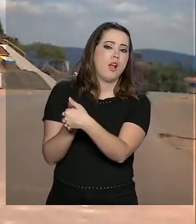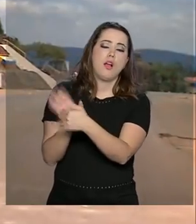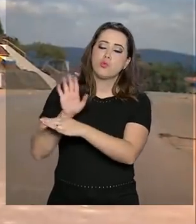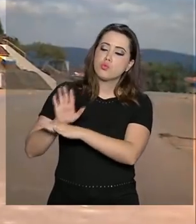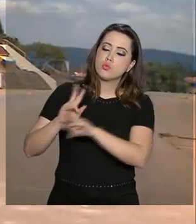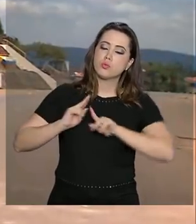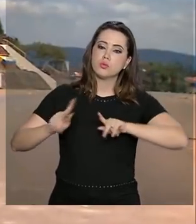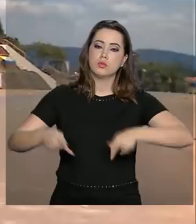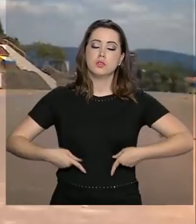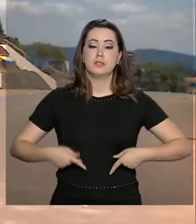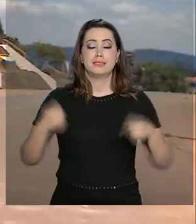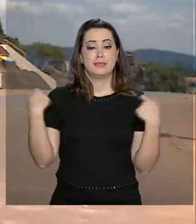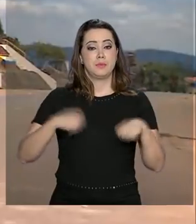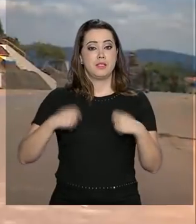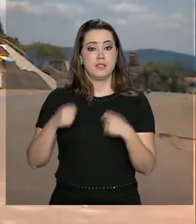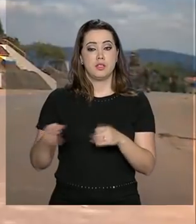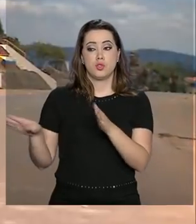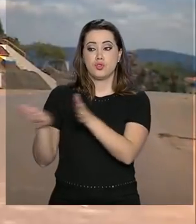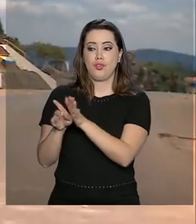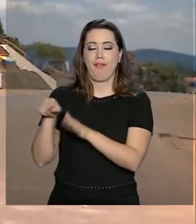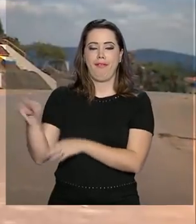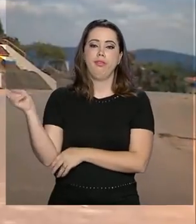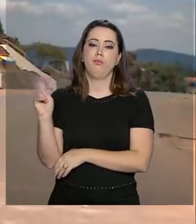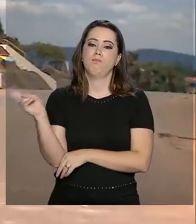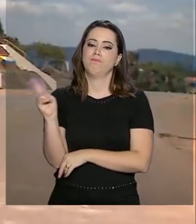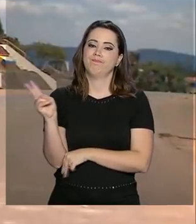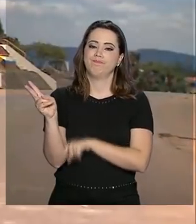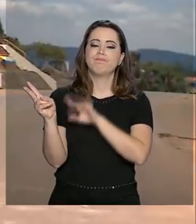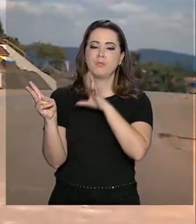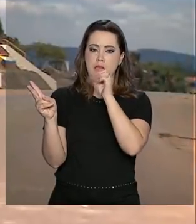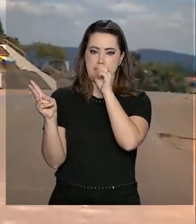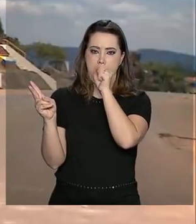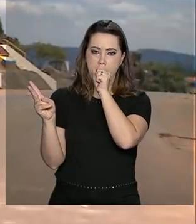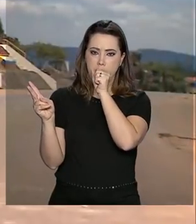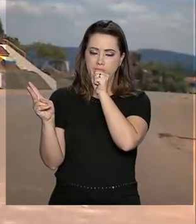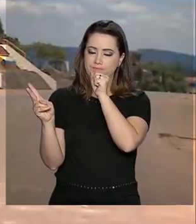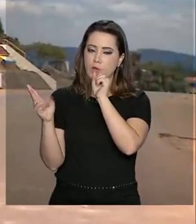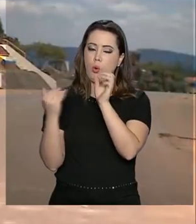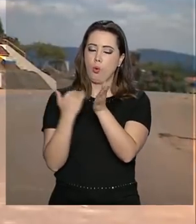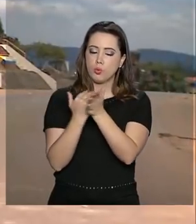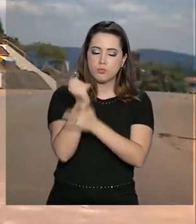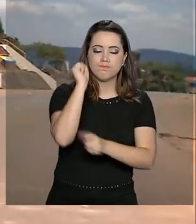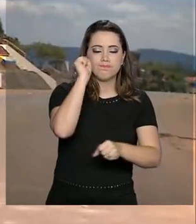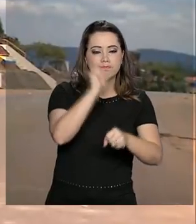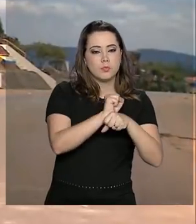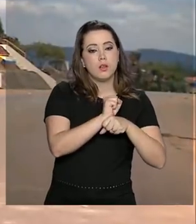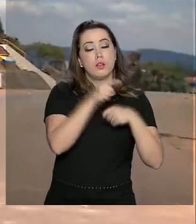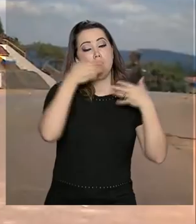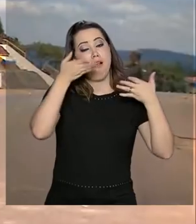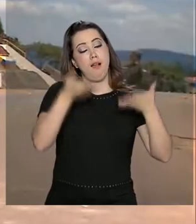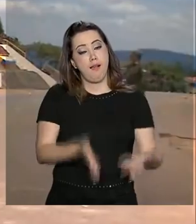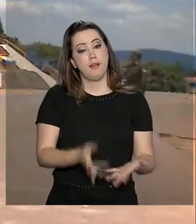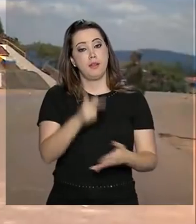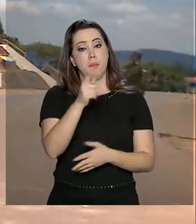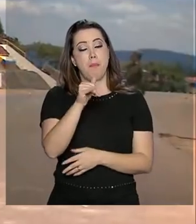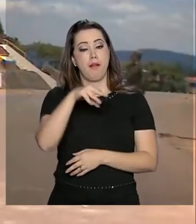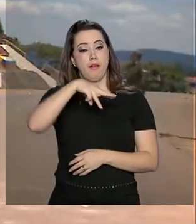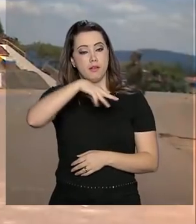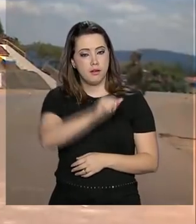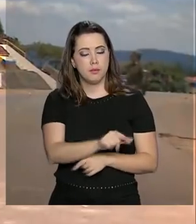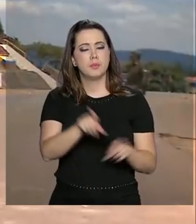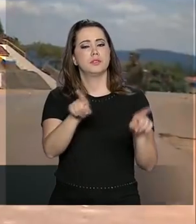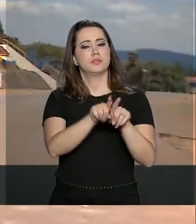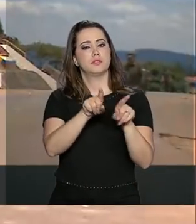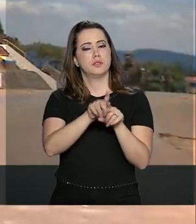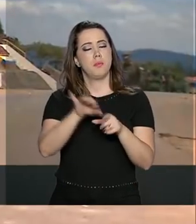ajuda humanitária que deveria chegar ao país vizinho no último sábado, permanece estocada pelo Exército Brasileiro aqui em Pacaraima e